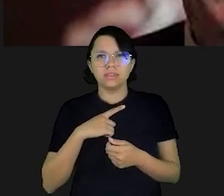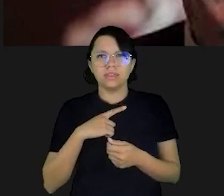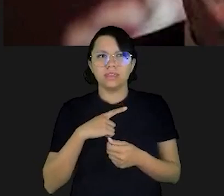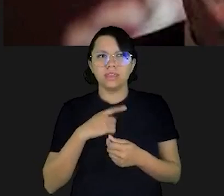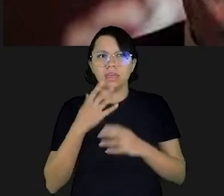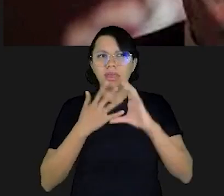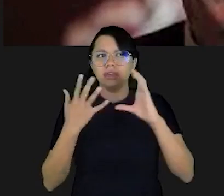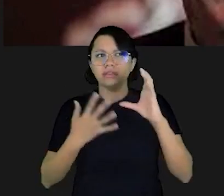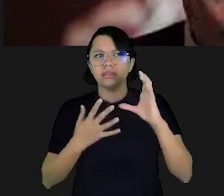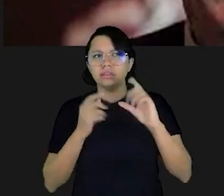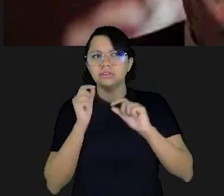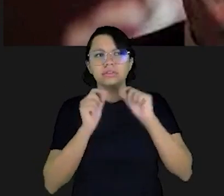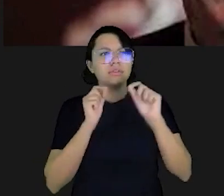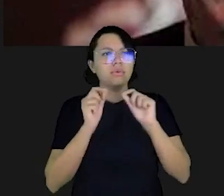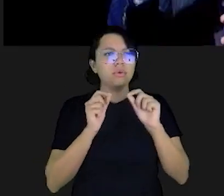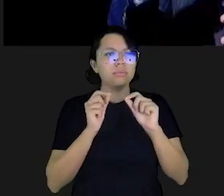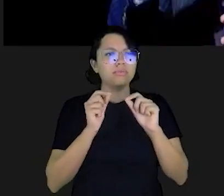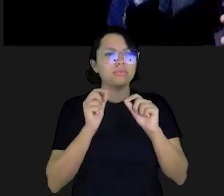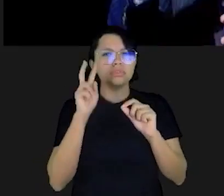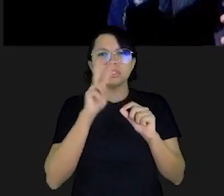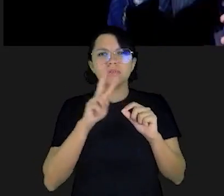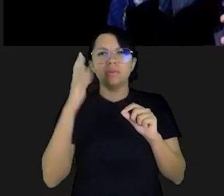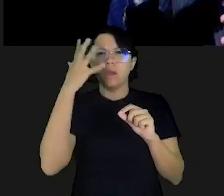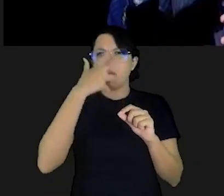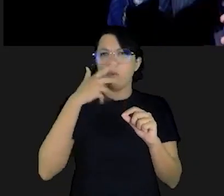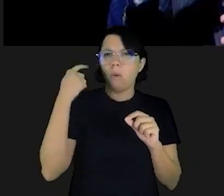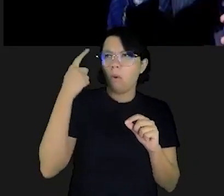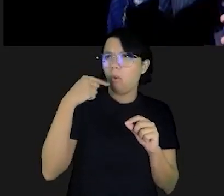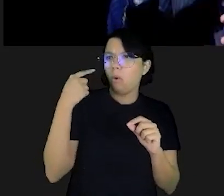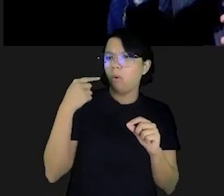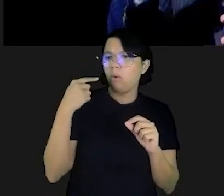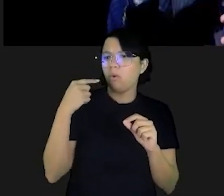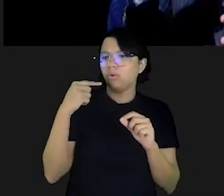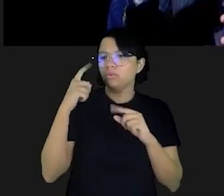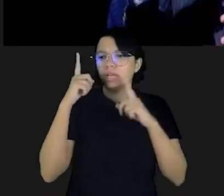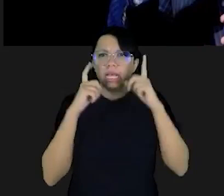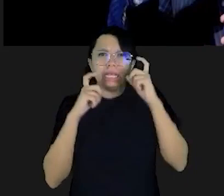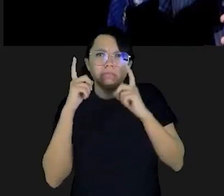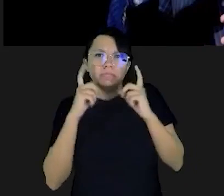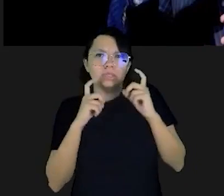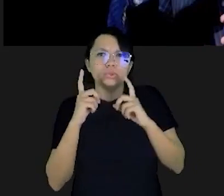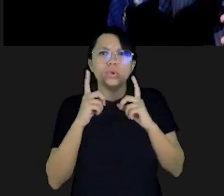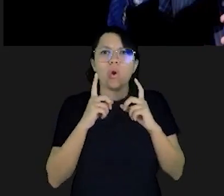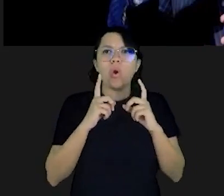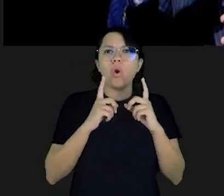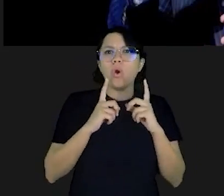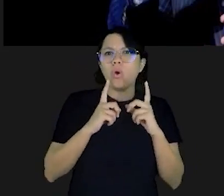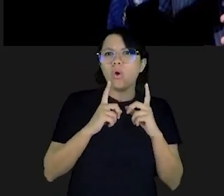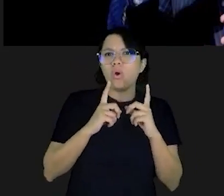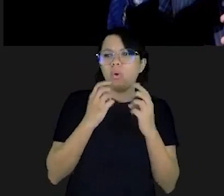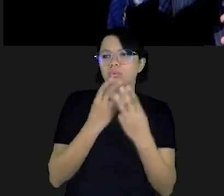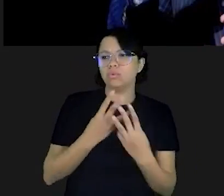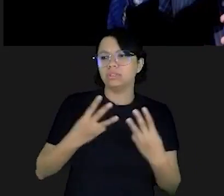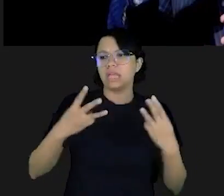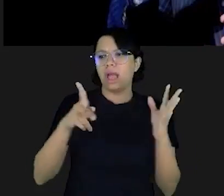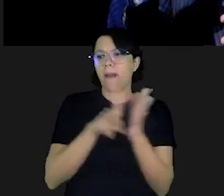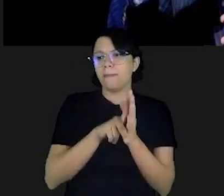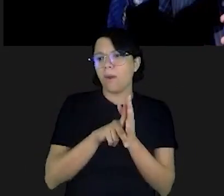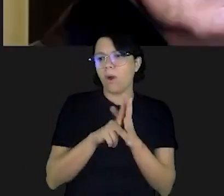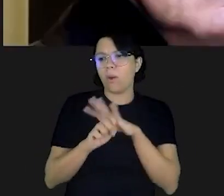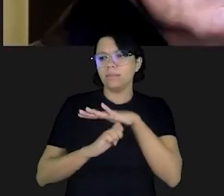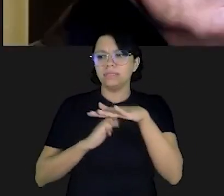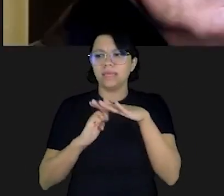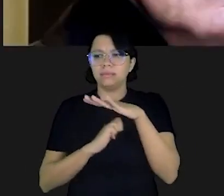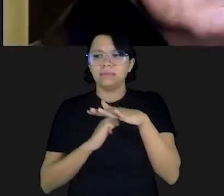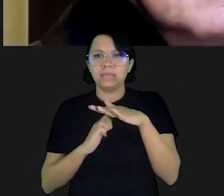se basear pelo rosto da pessoa, pelo traje dela, pelas expressões dela, pelo site da empresa dela,